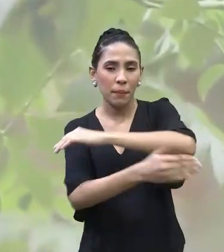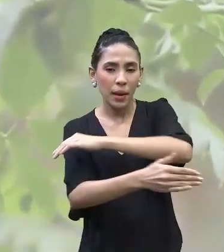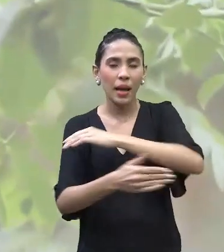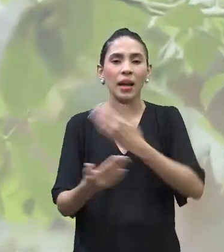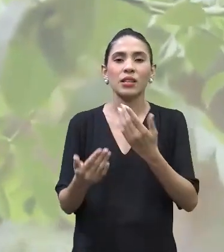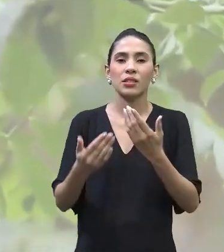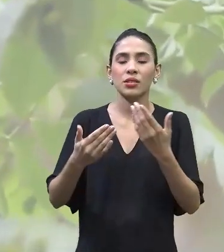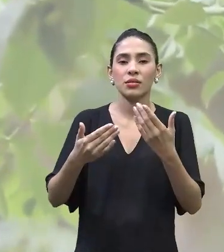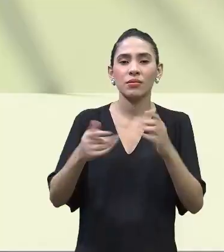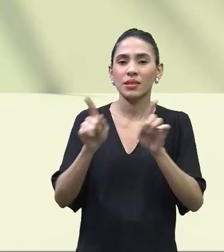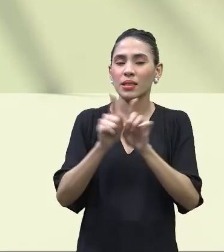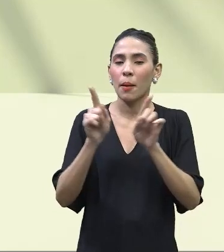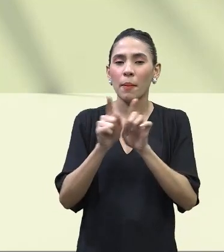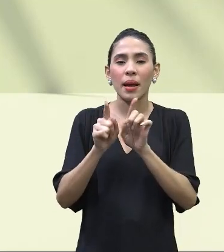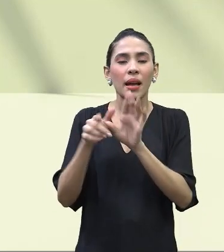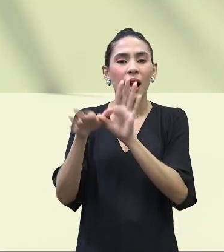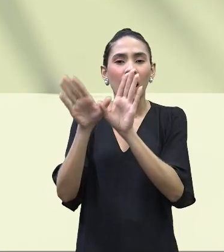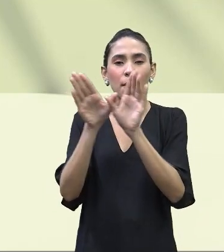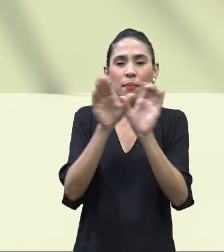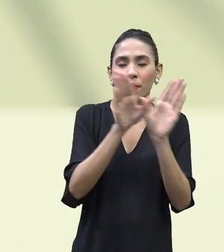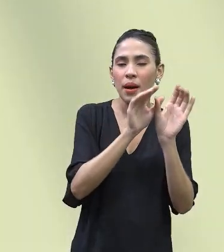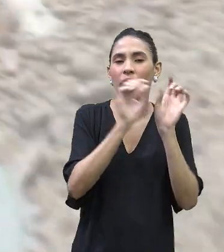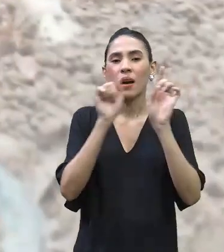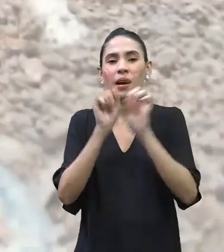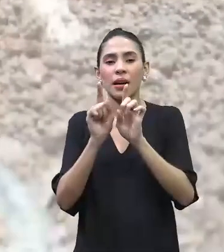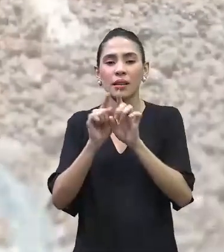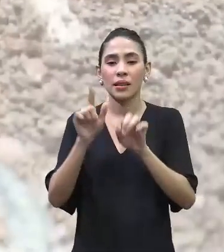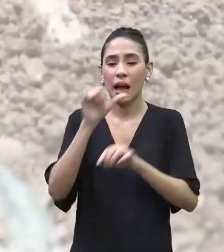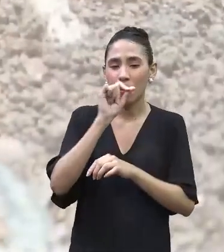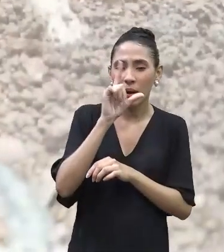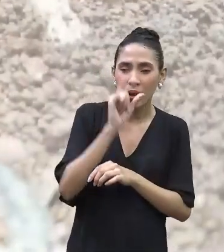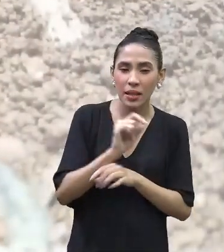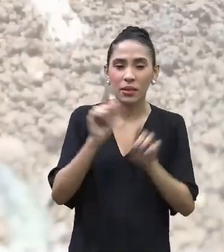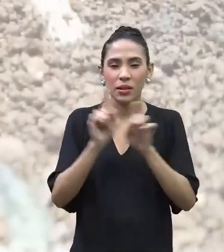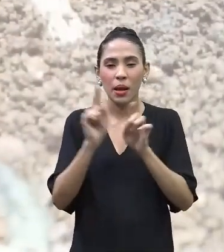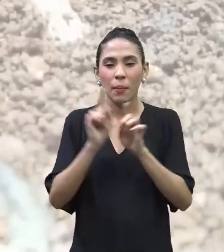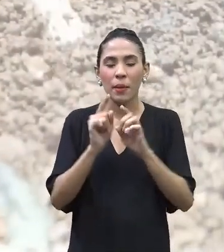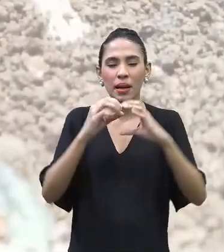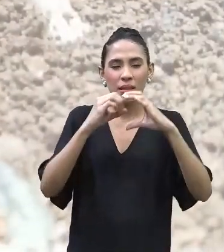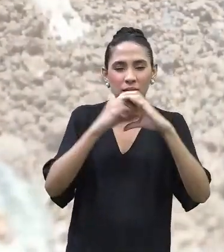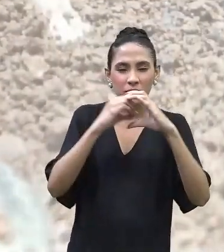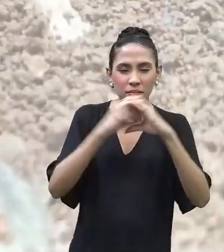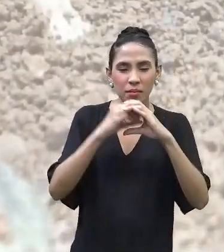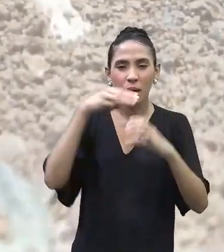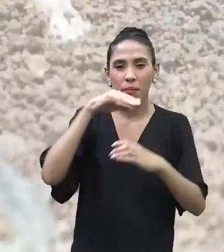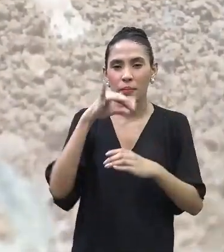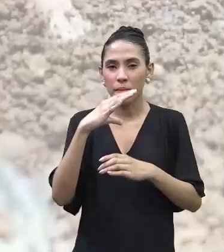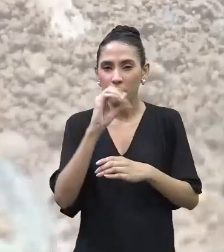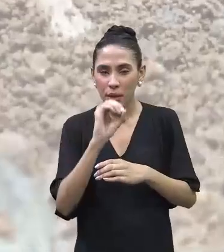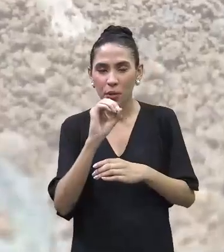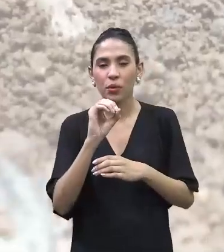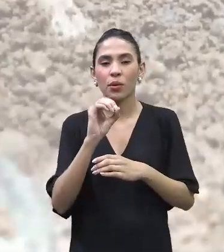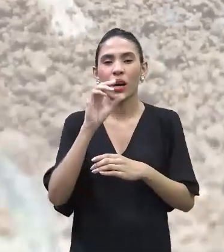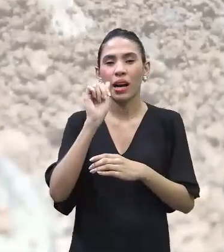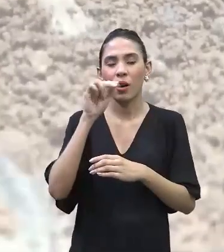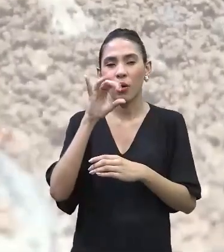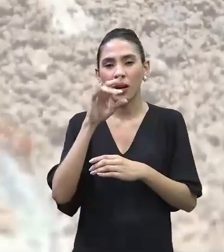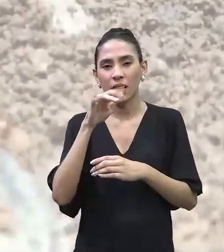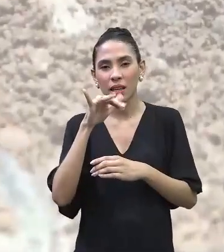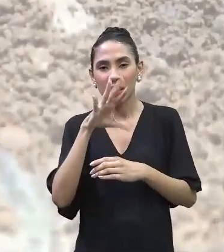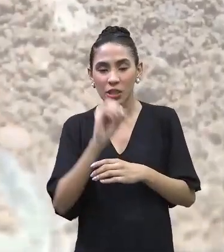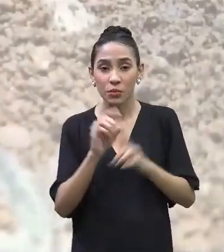aves, e também micro-organismos que têm ali uma influência, que têm uma função